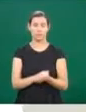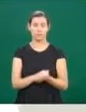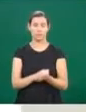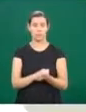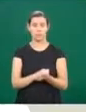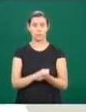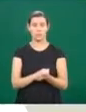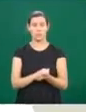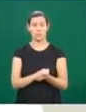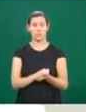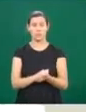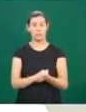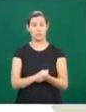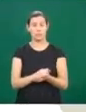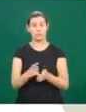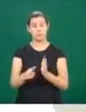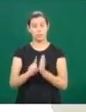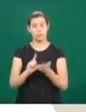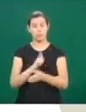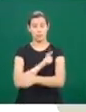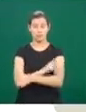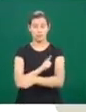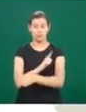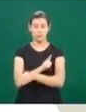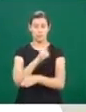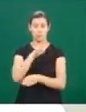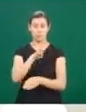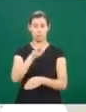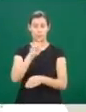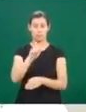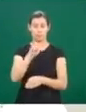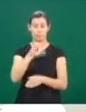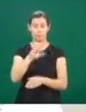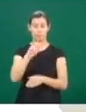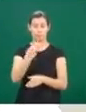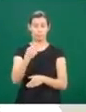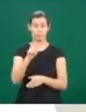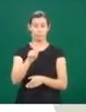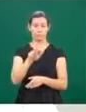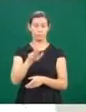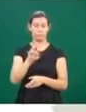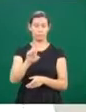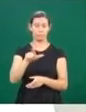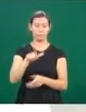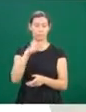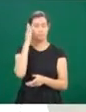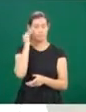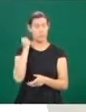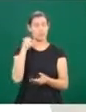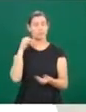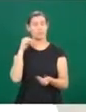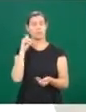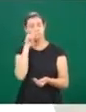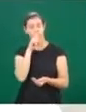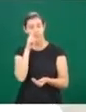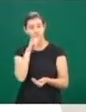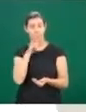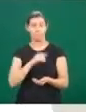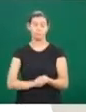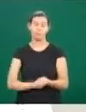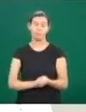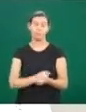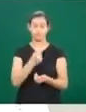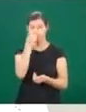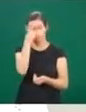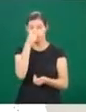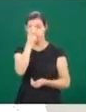né? Por mais que a gente tenha um olhar atencioso, mais cuidadoso para a inclusão da deficiência, a gente tem aí algumas brechas. Considerando